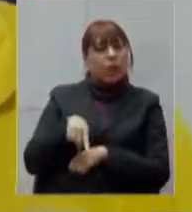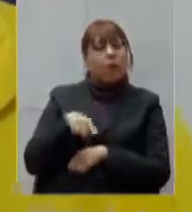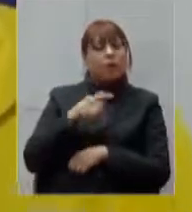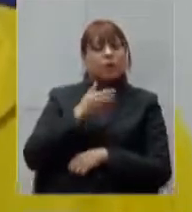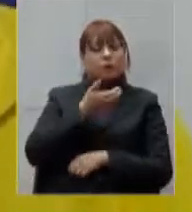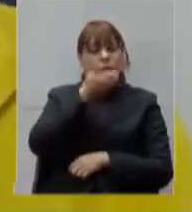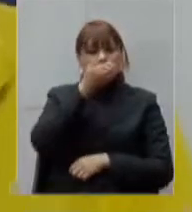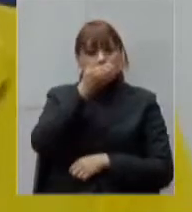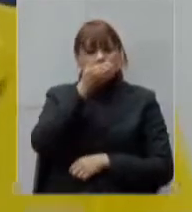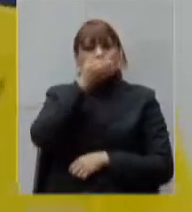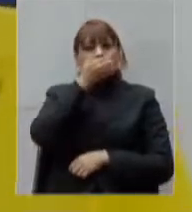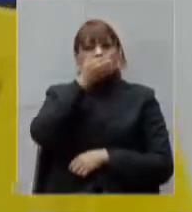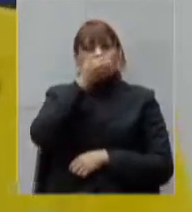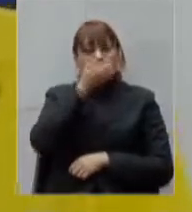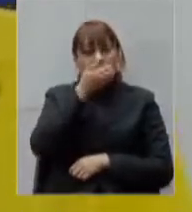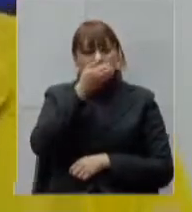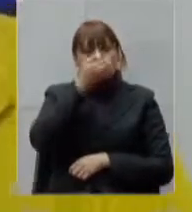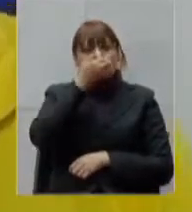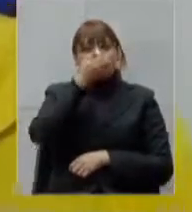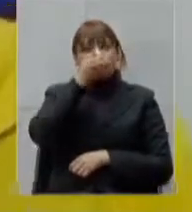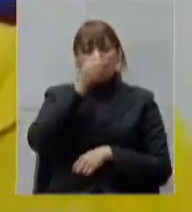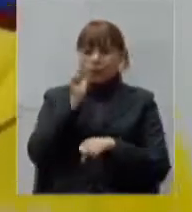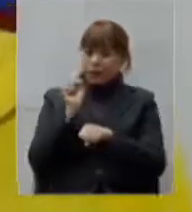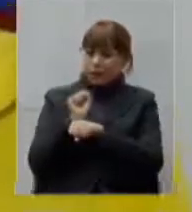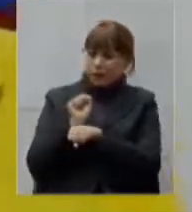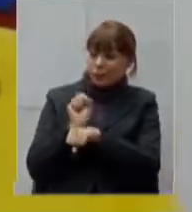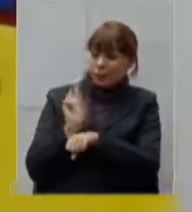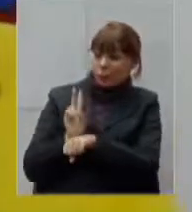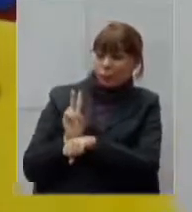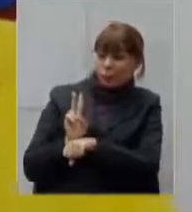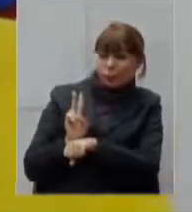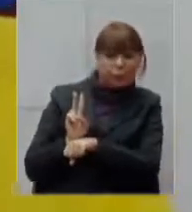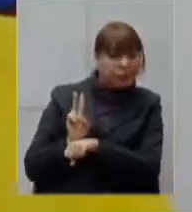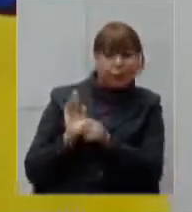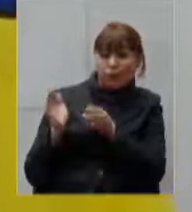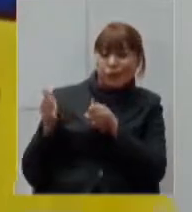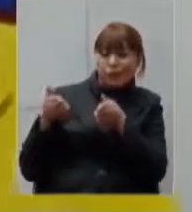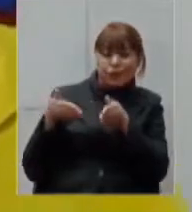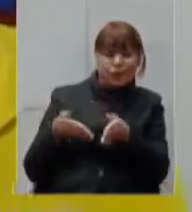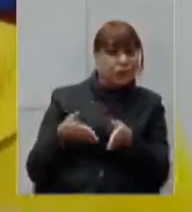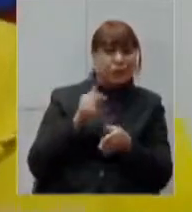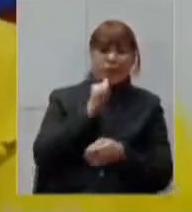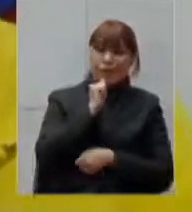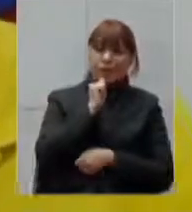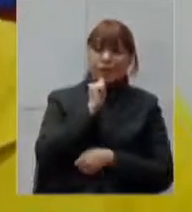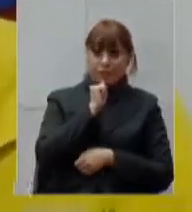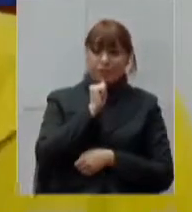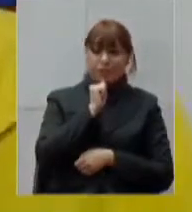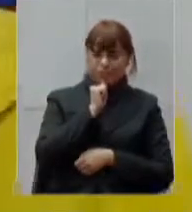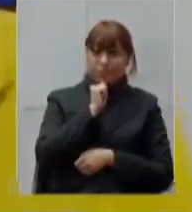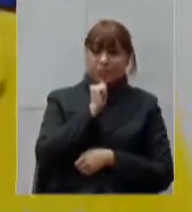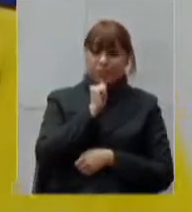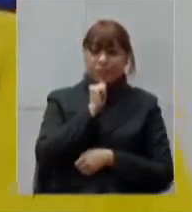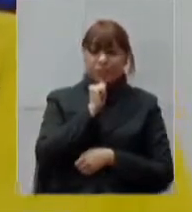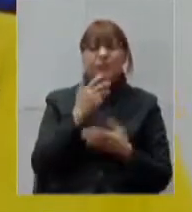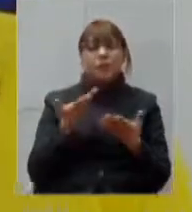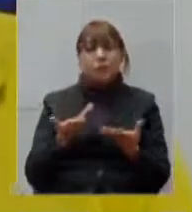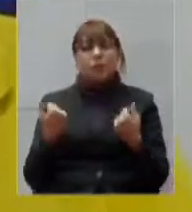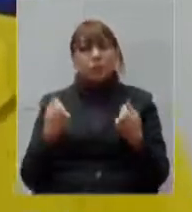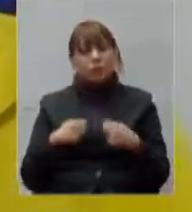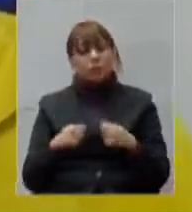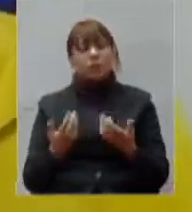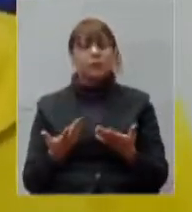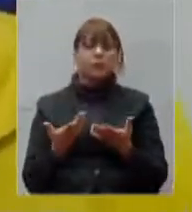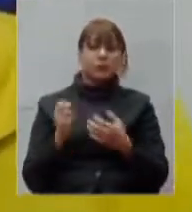aguardando esses respiradores que até então não chegaram, disseram que estaria aqui nos próximos dias, mas ainda não chegaram, já